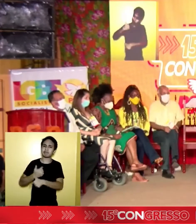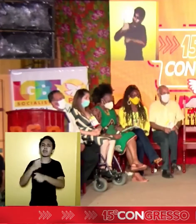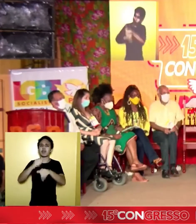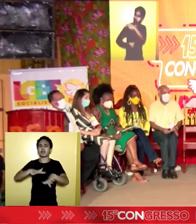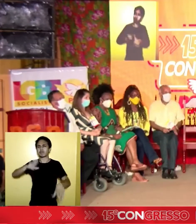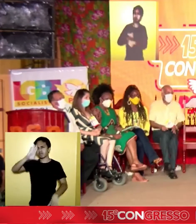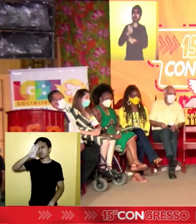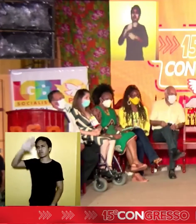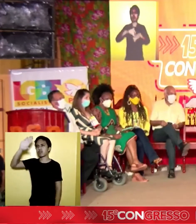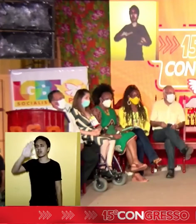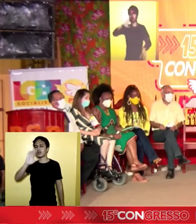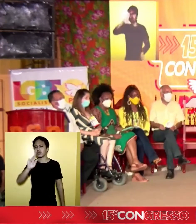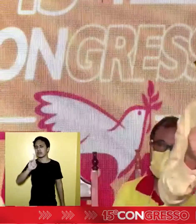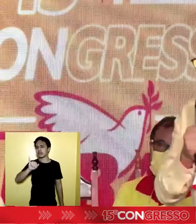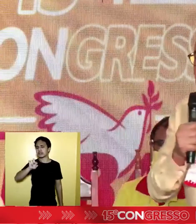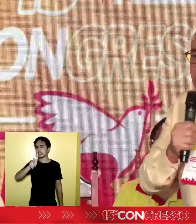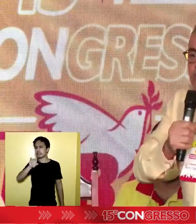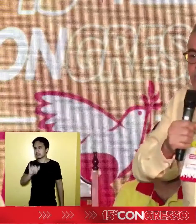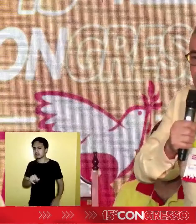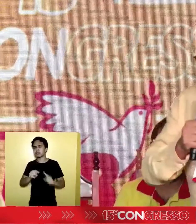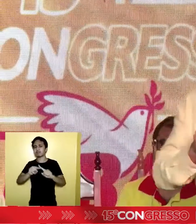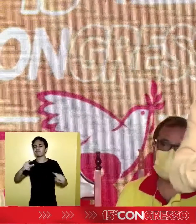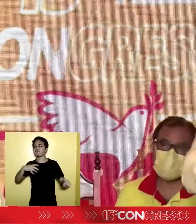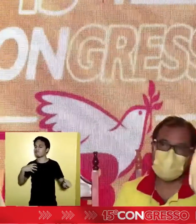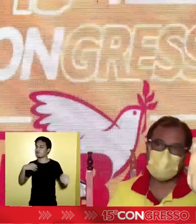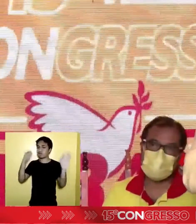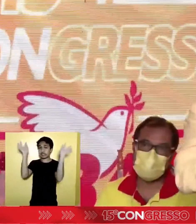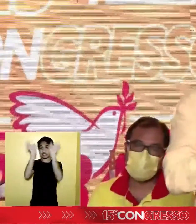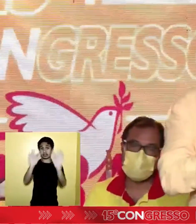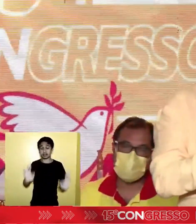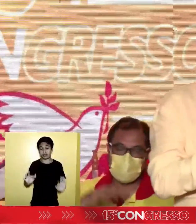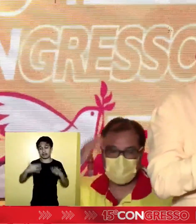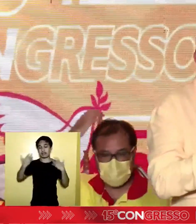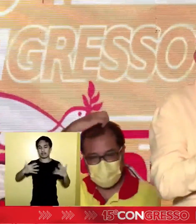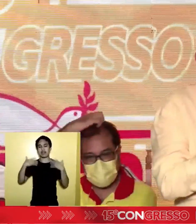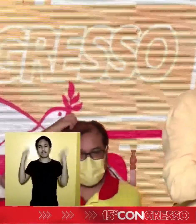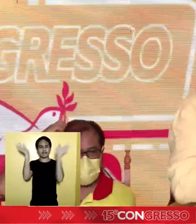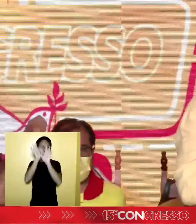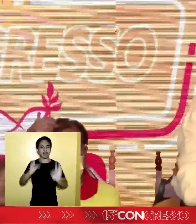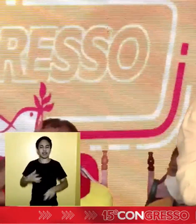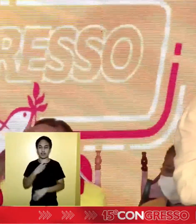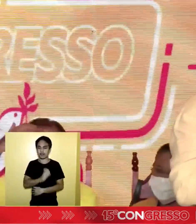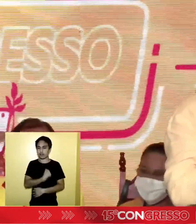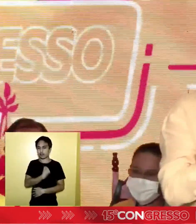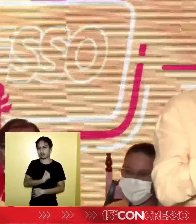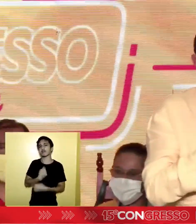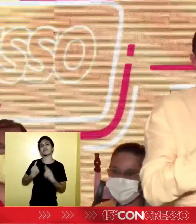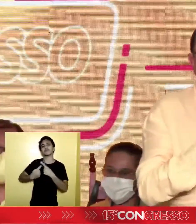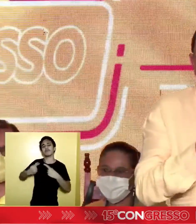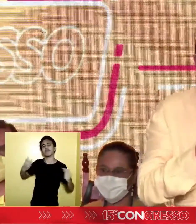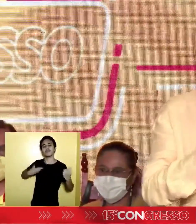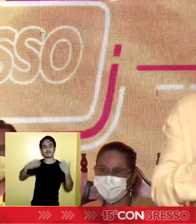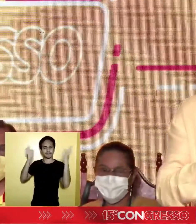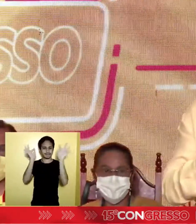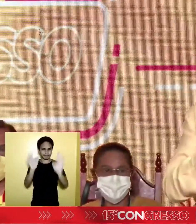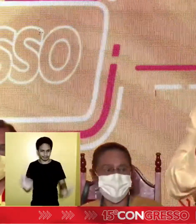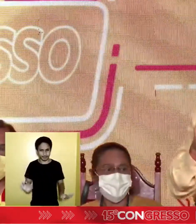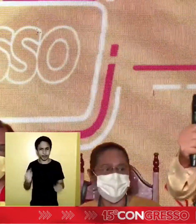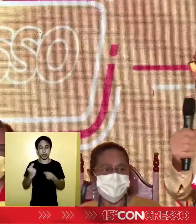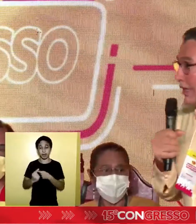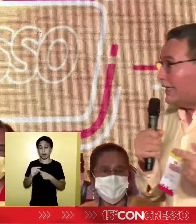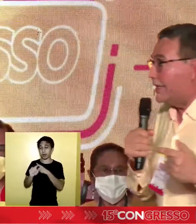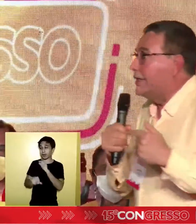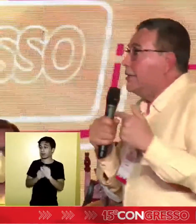fundamental, isto é indispensável, isto nos deixa alegres, isto nos deixa felizes, e eu saio daqui hoje muito feliz,